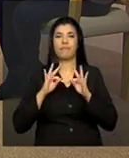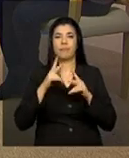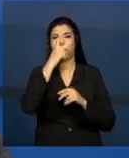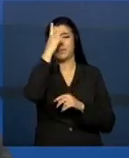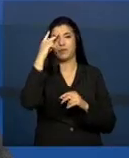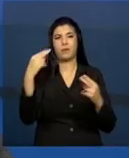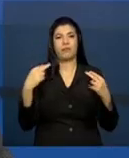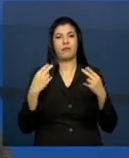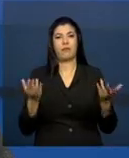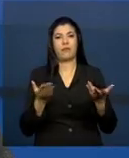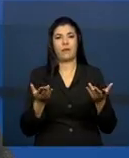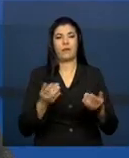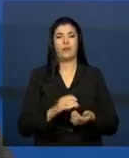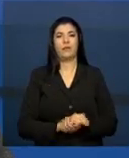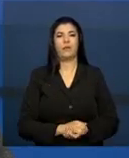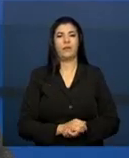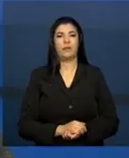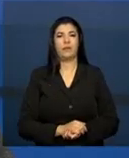nos assistem.